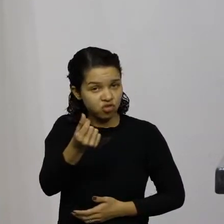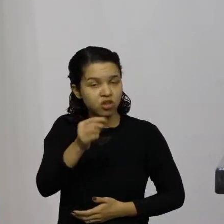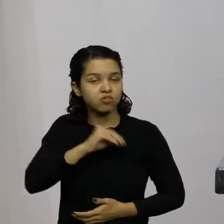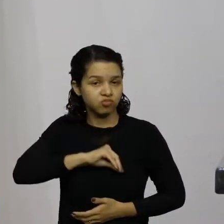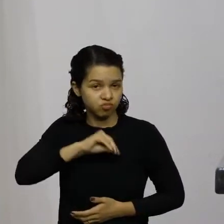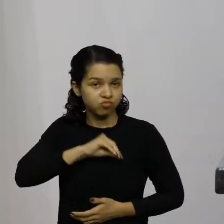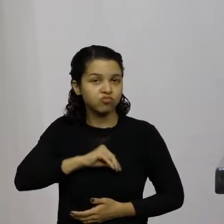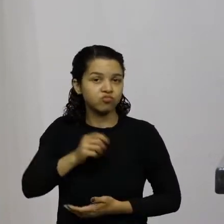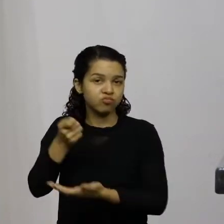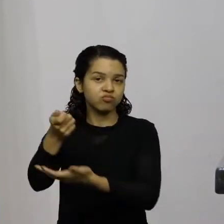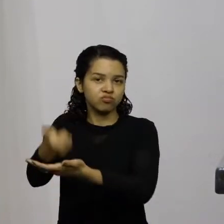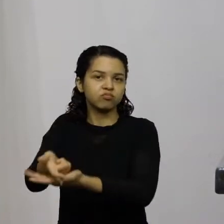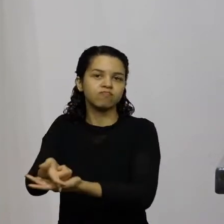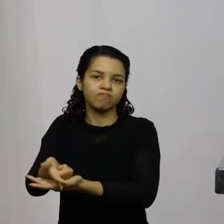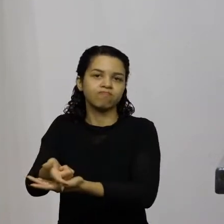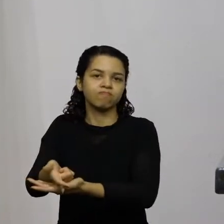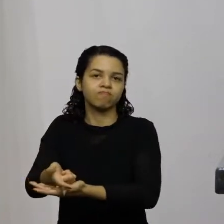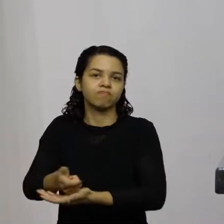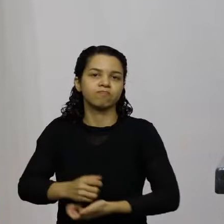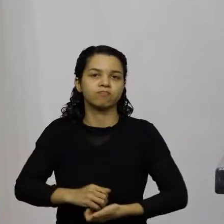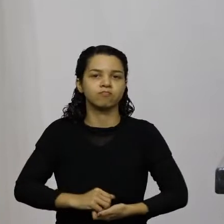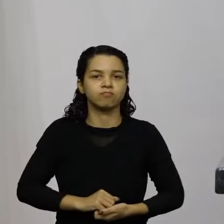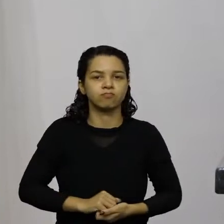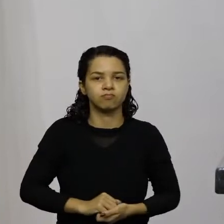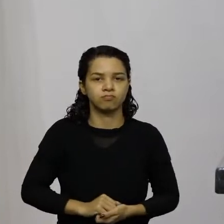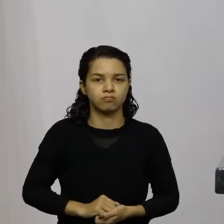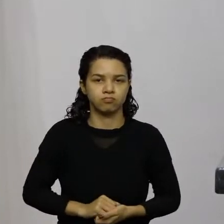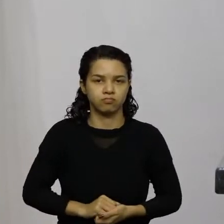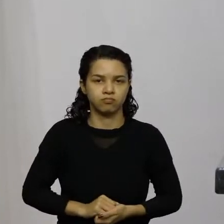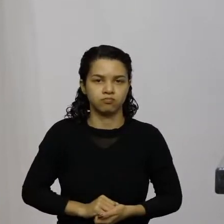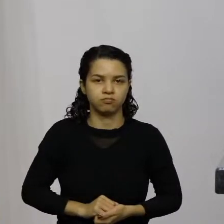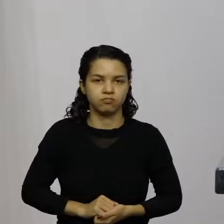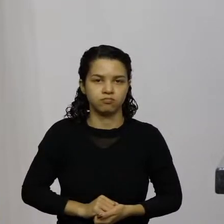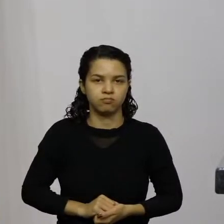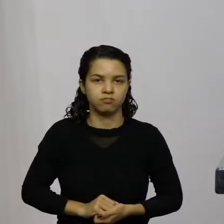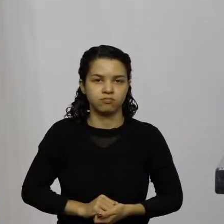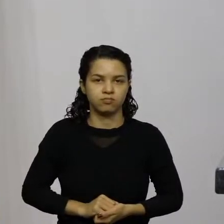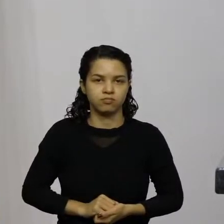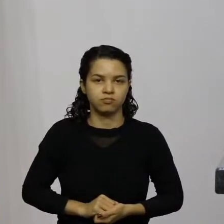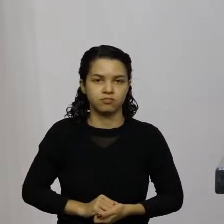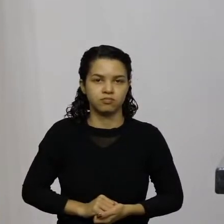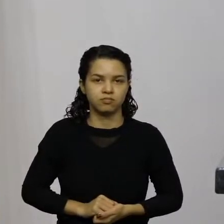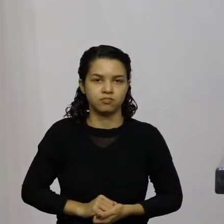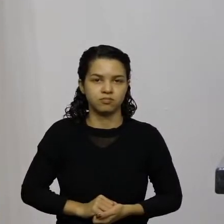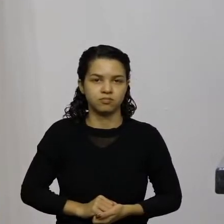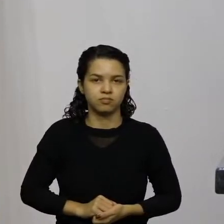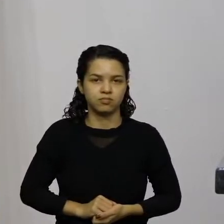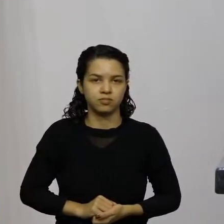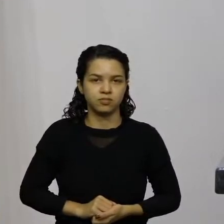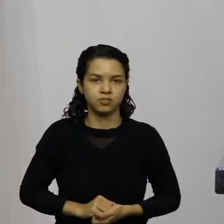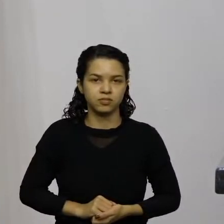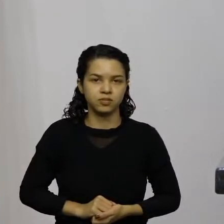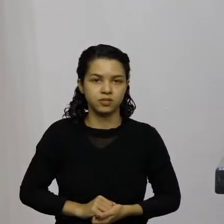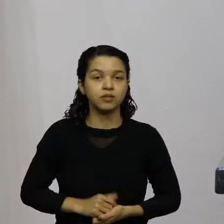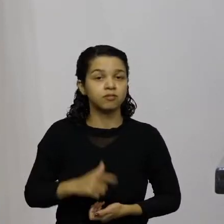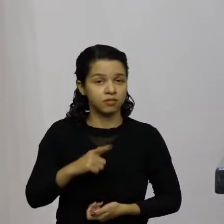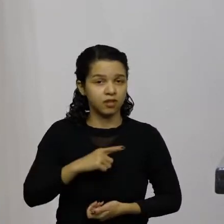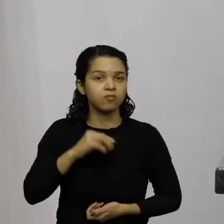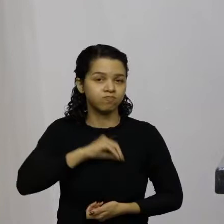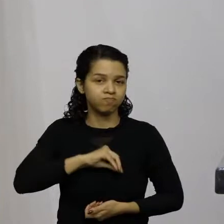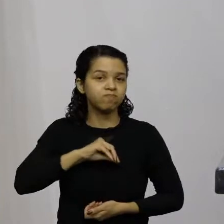cachê